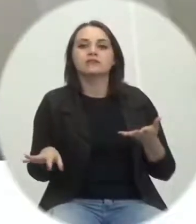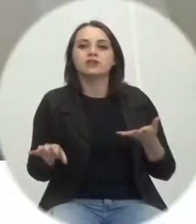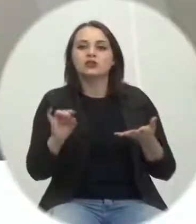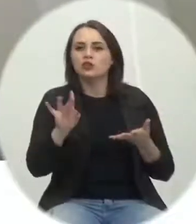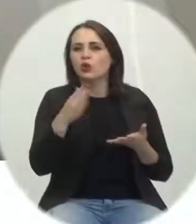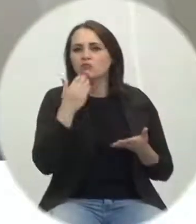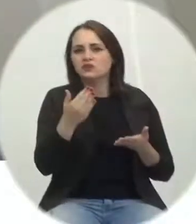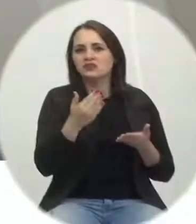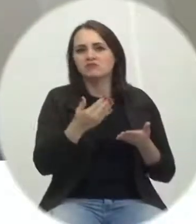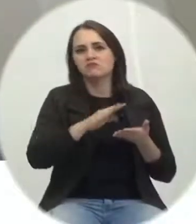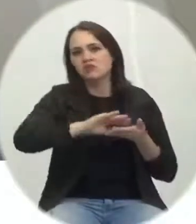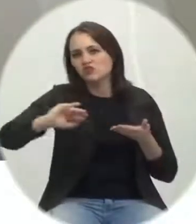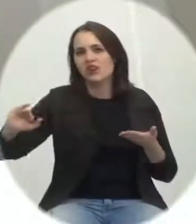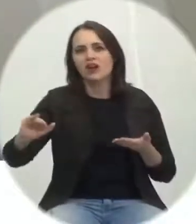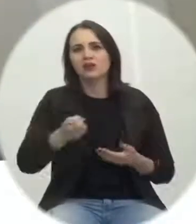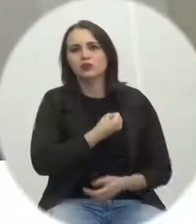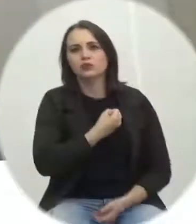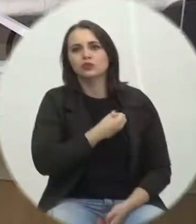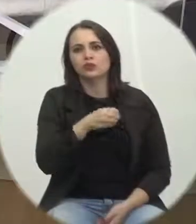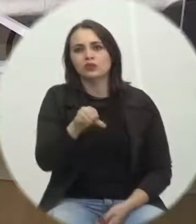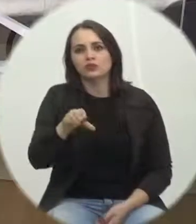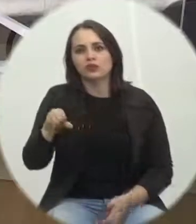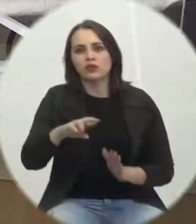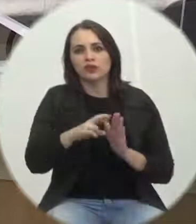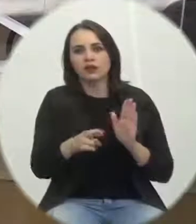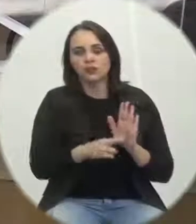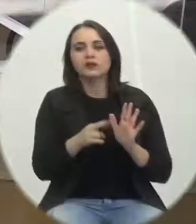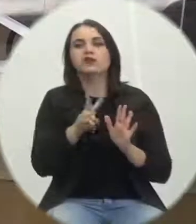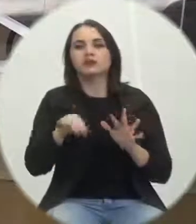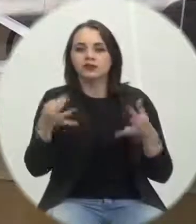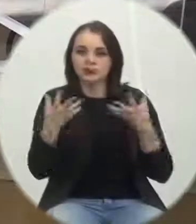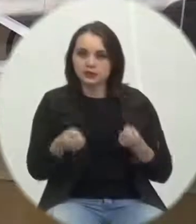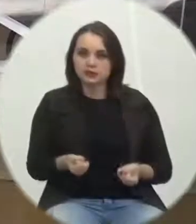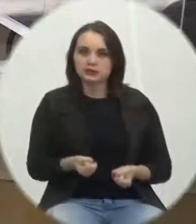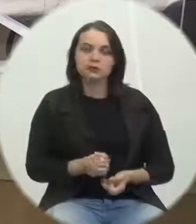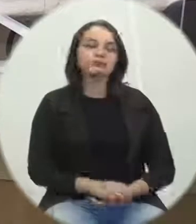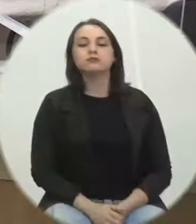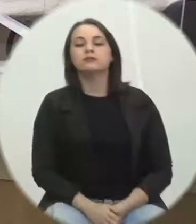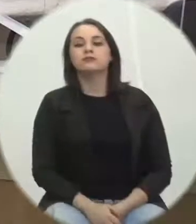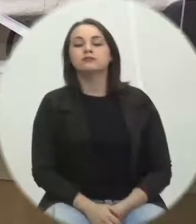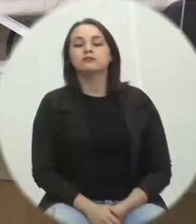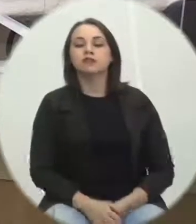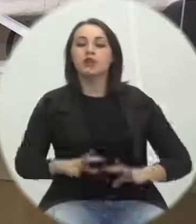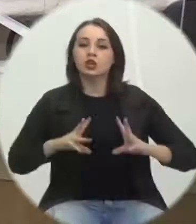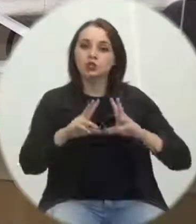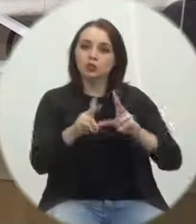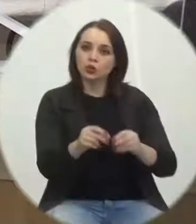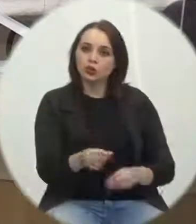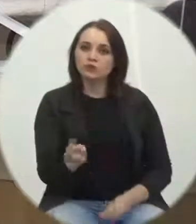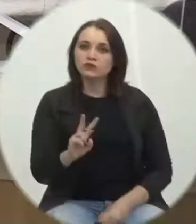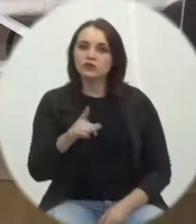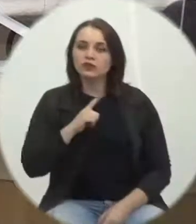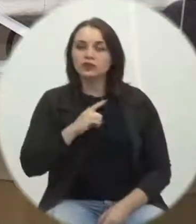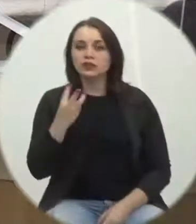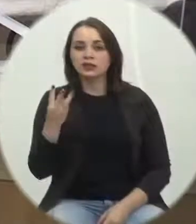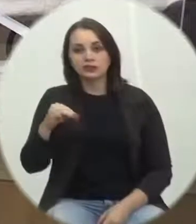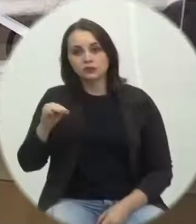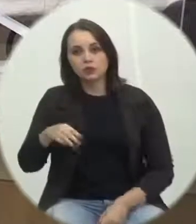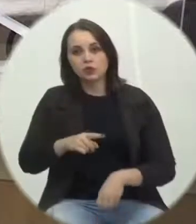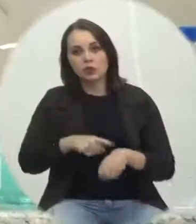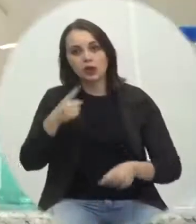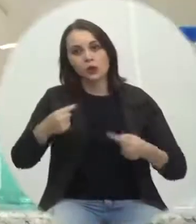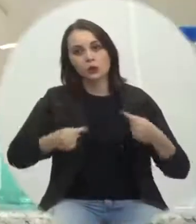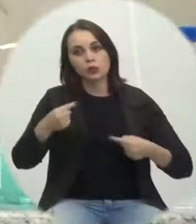a retirada desse requerimento 99. Será atendido, excelência. Todos os vereadores dispõem de três minutos e meio para o horário